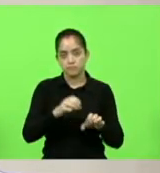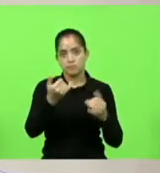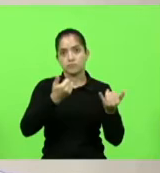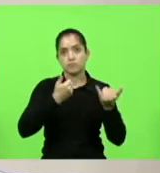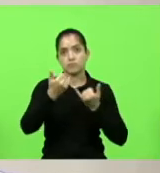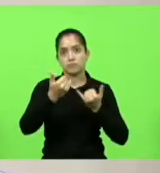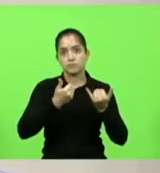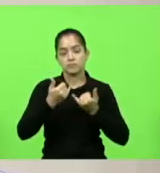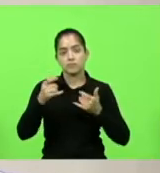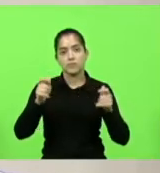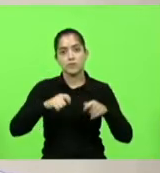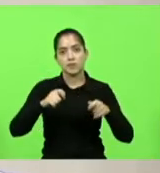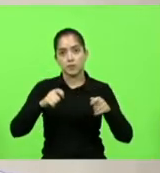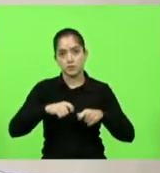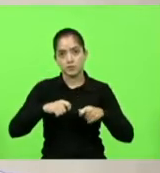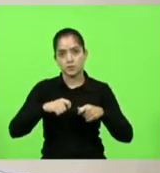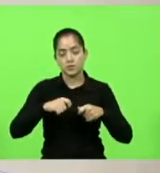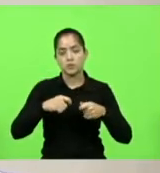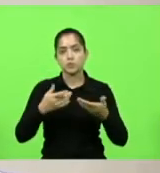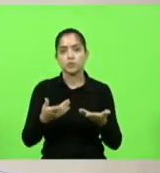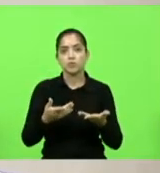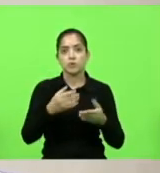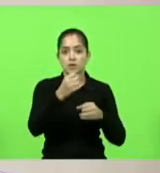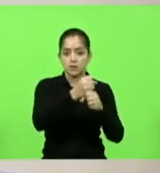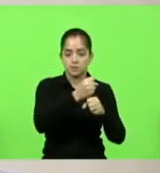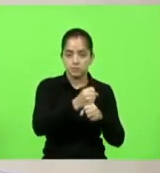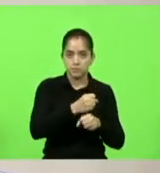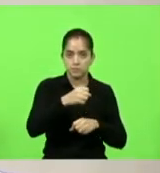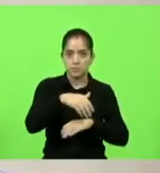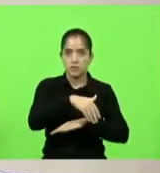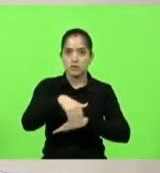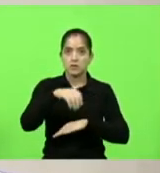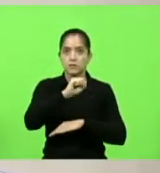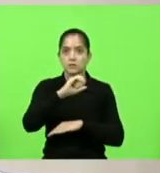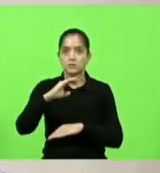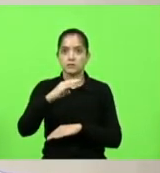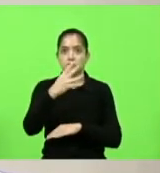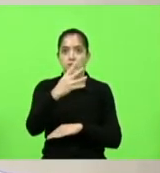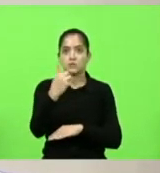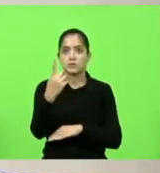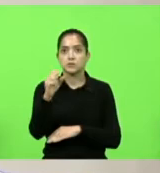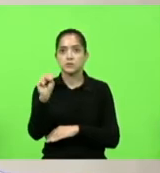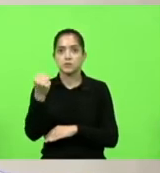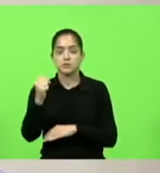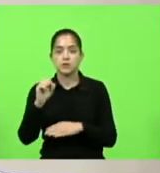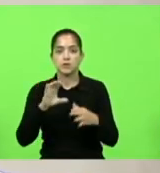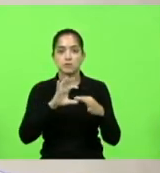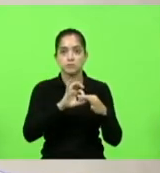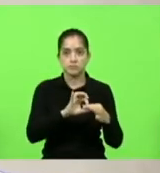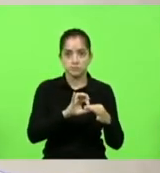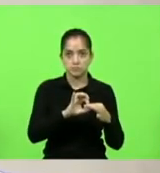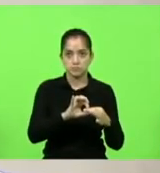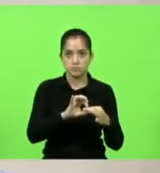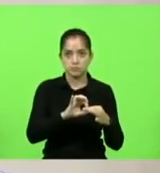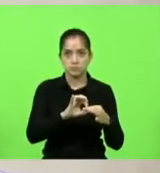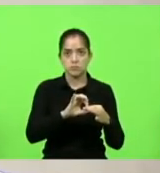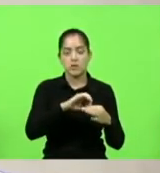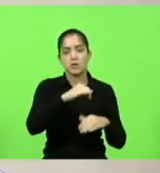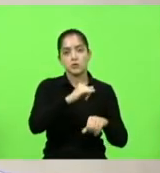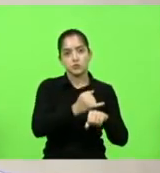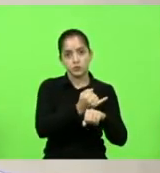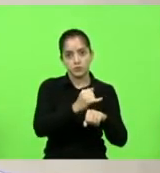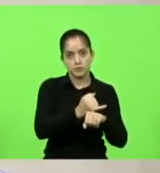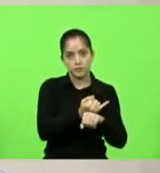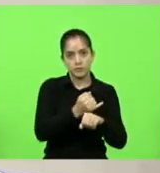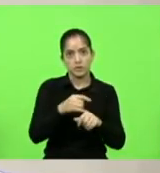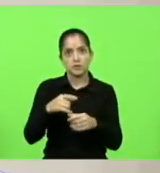possibilidade de realização das obras da SC-418 na ligação entre os municípios de Joinville e